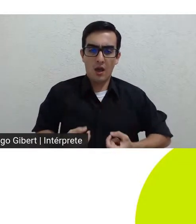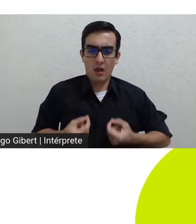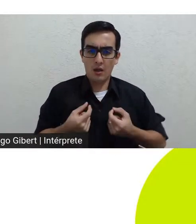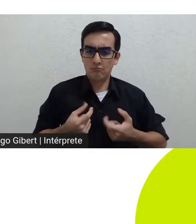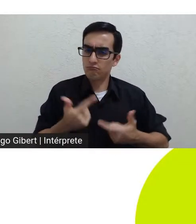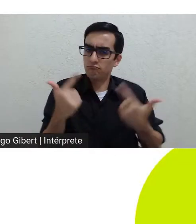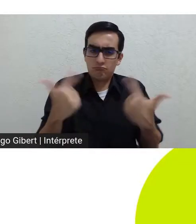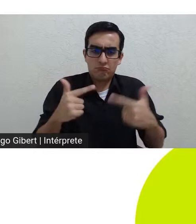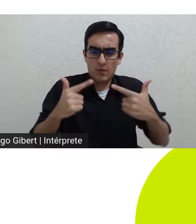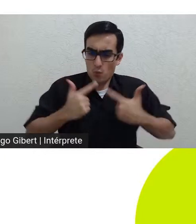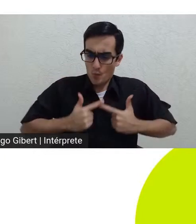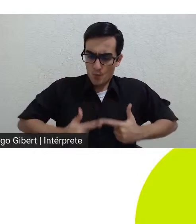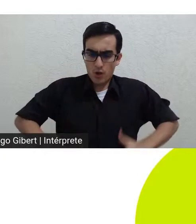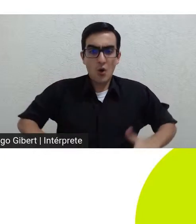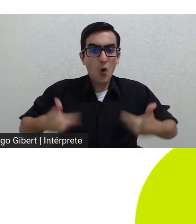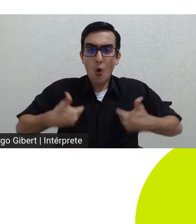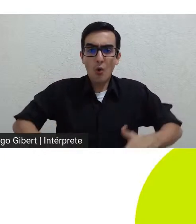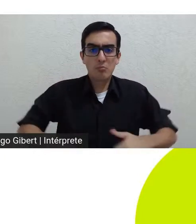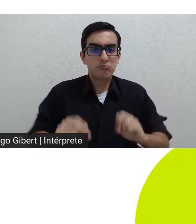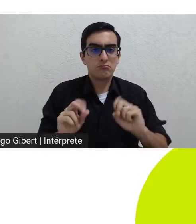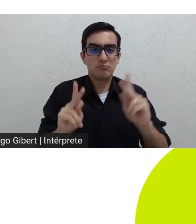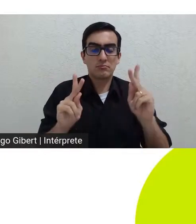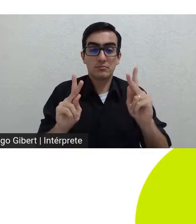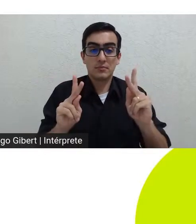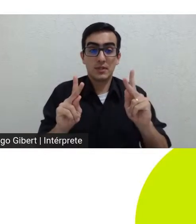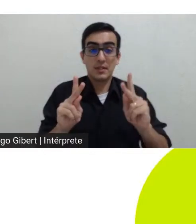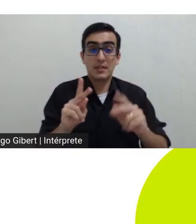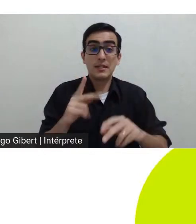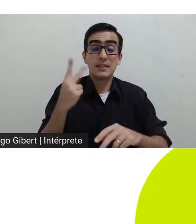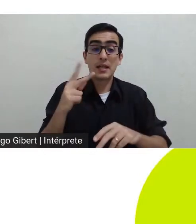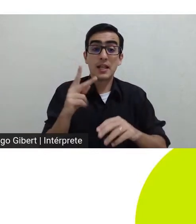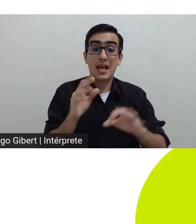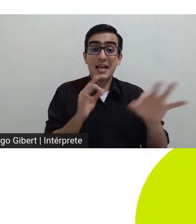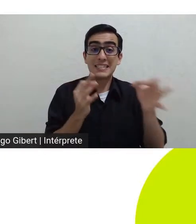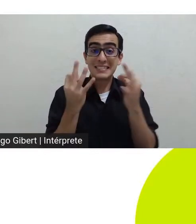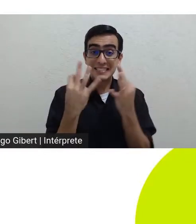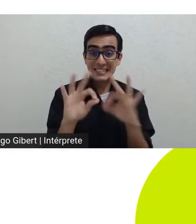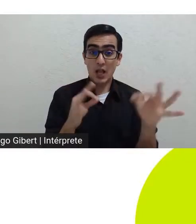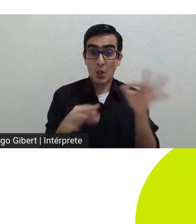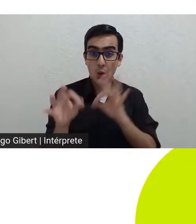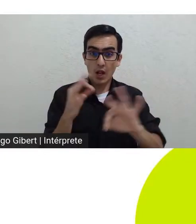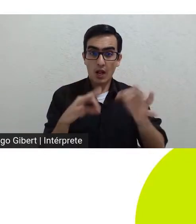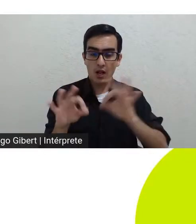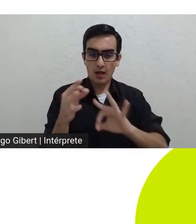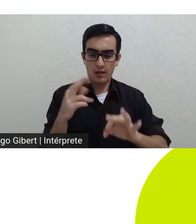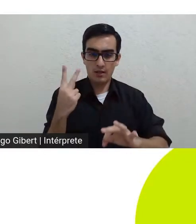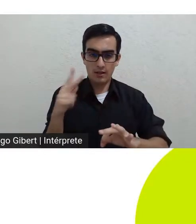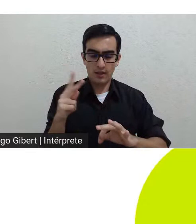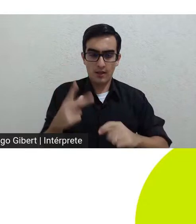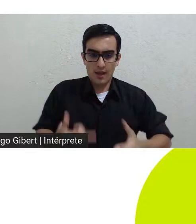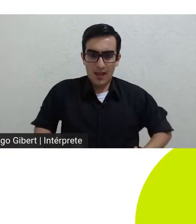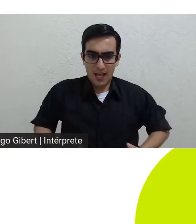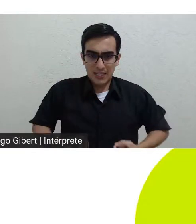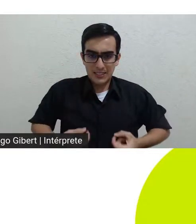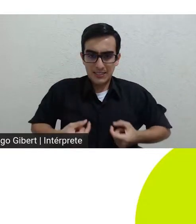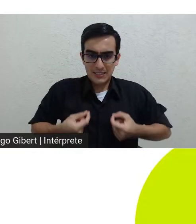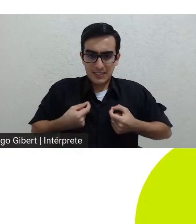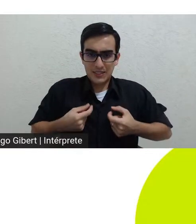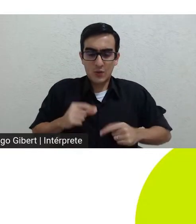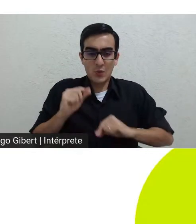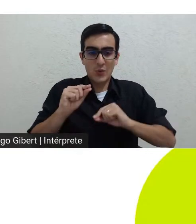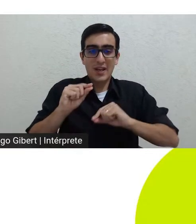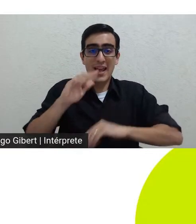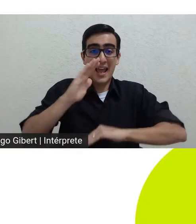as células cancerígenas são de outra ordem o ato o agir